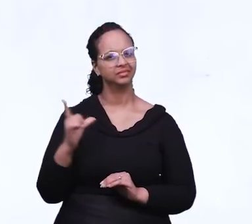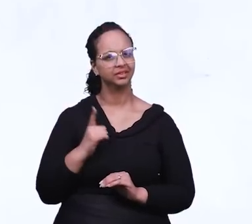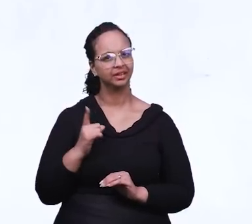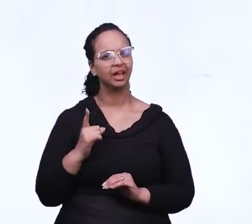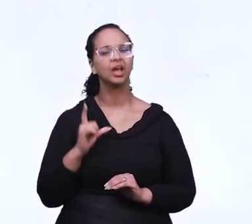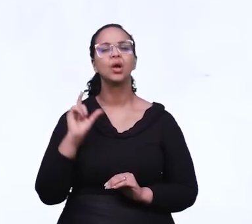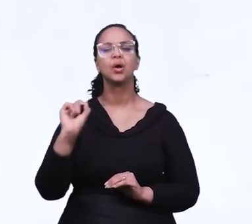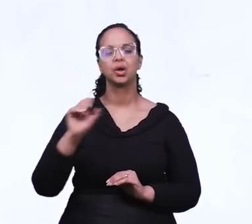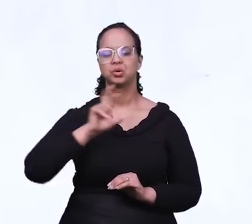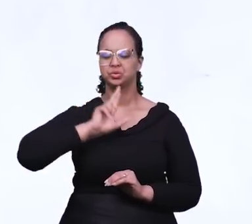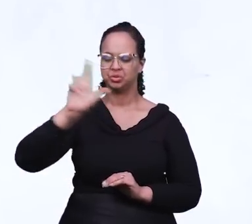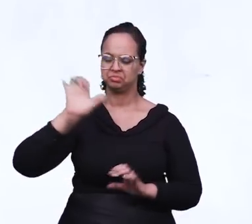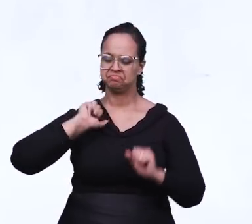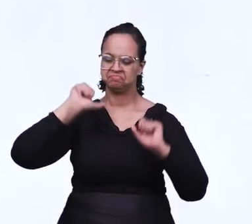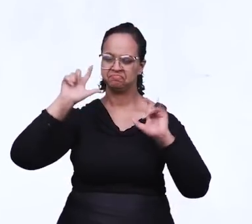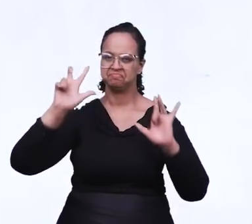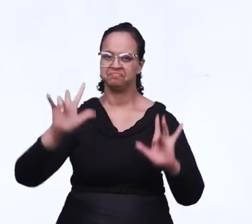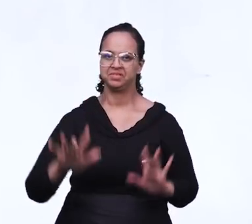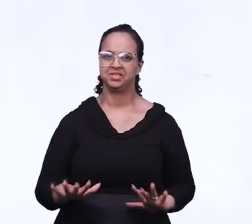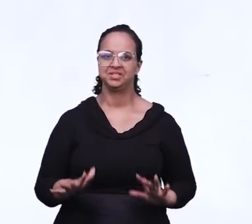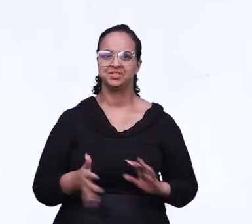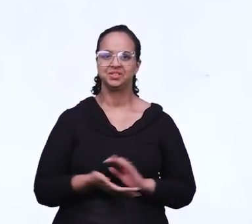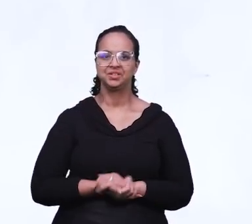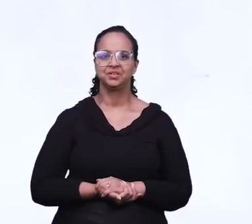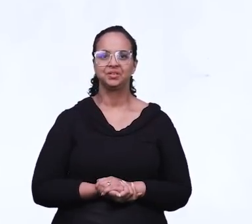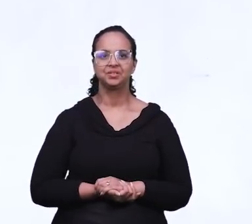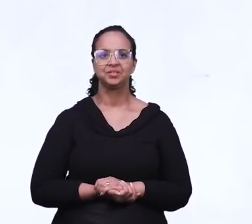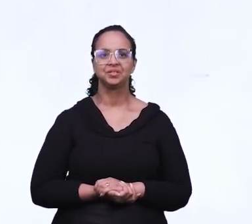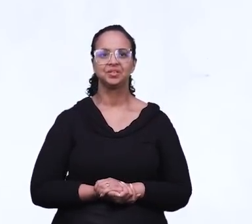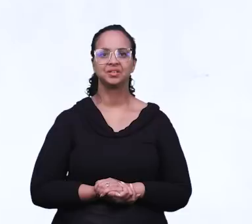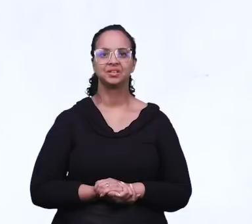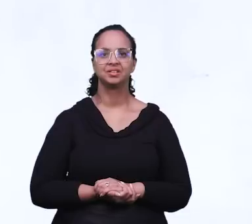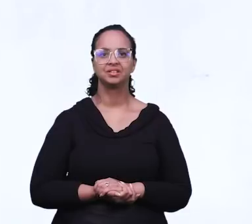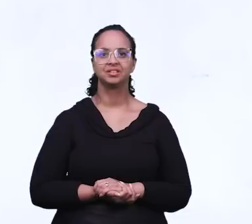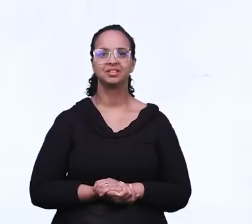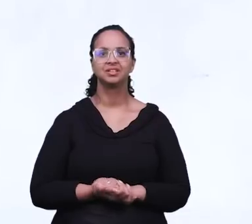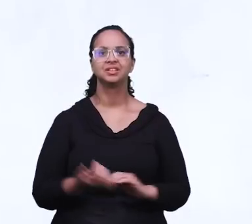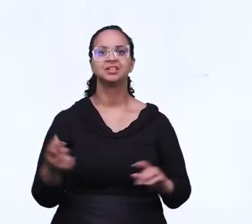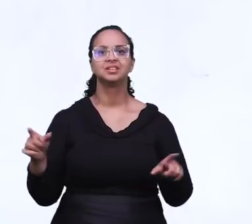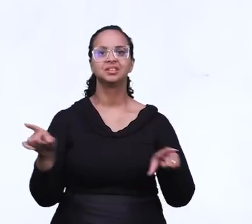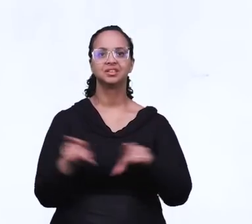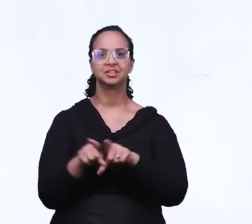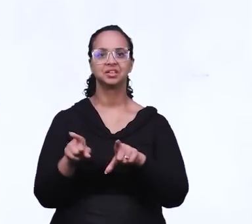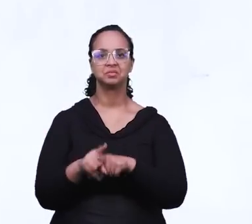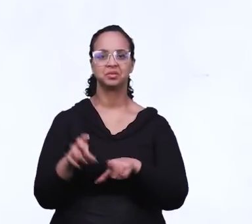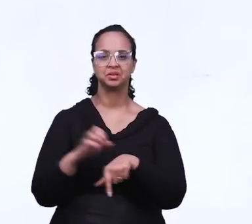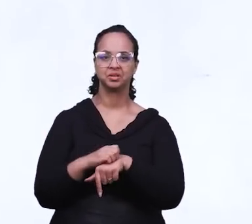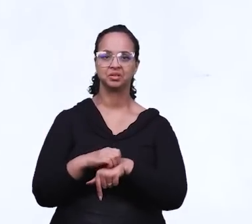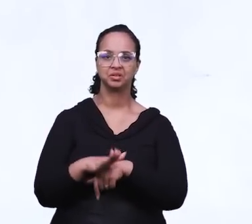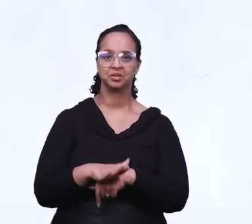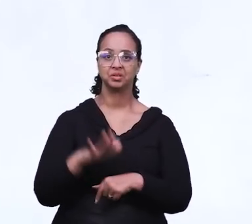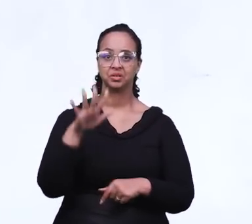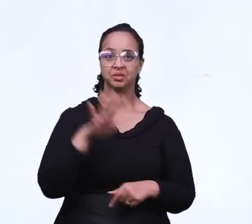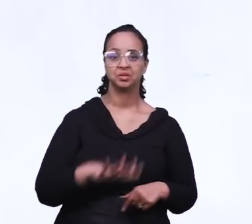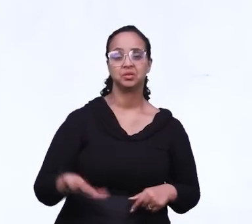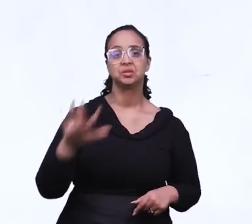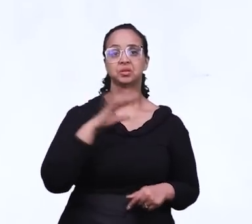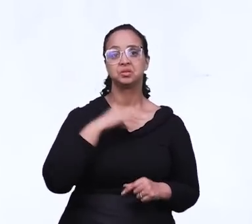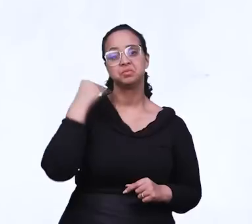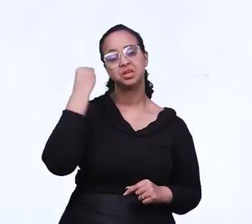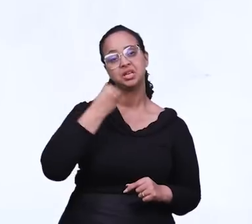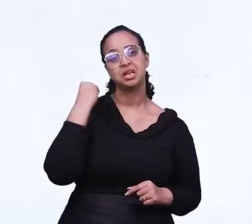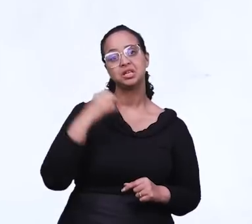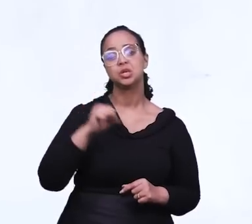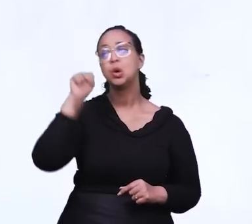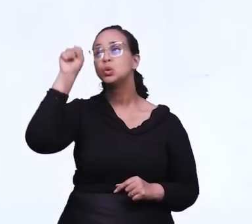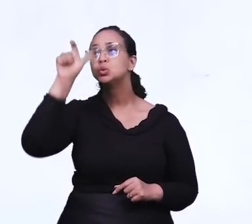trabalho que tem começado, mas tem gerado frutos gloriosos para a sua eternidade. E também vamos compartilhar com os irmãos a experiência da região